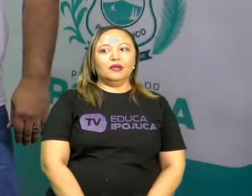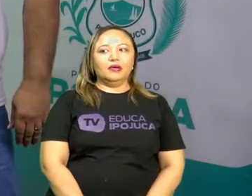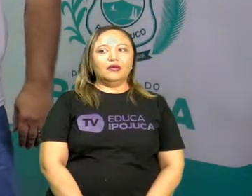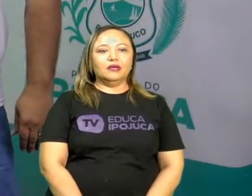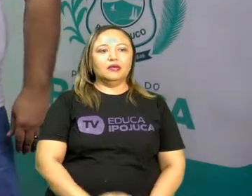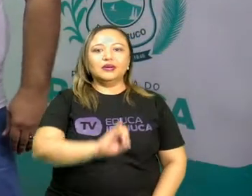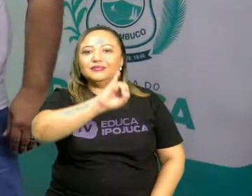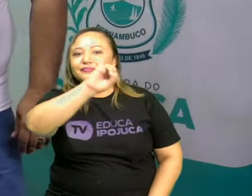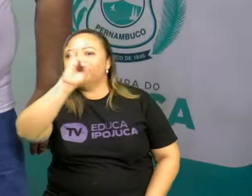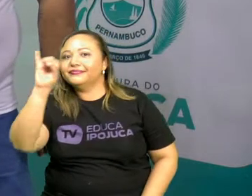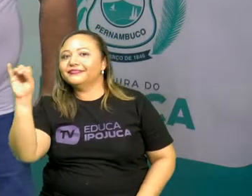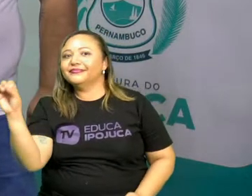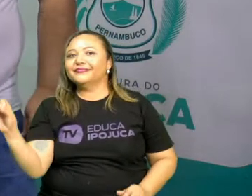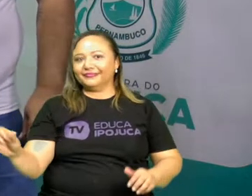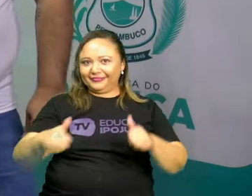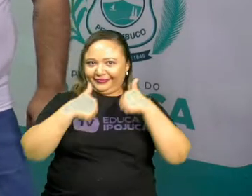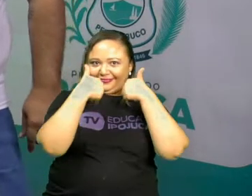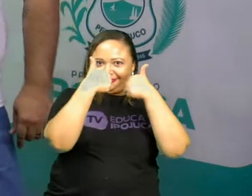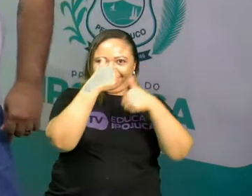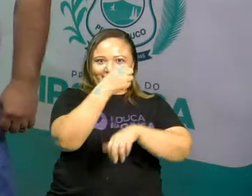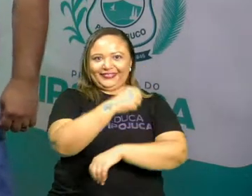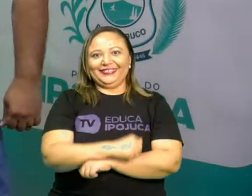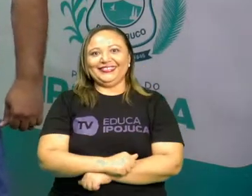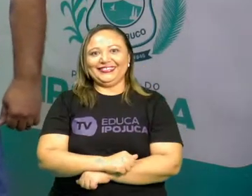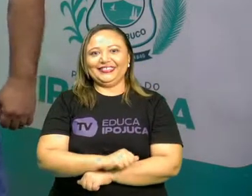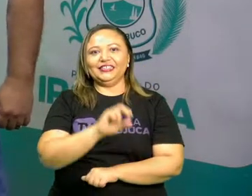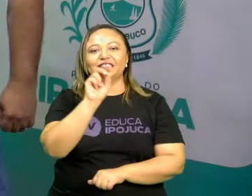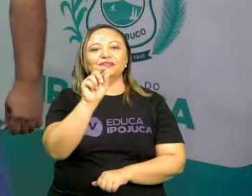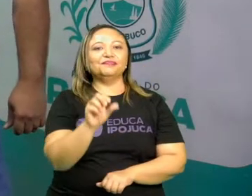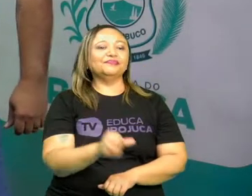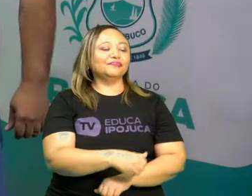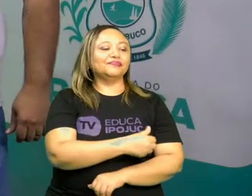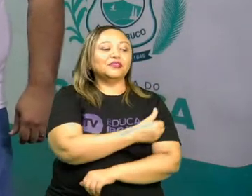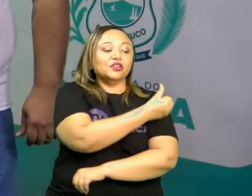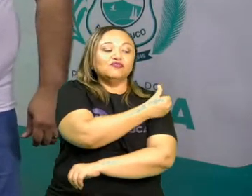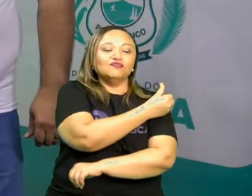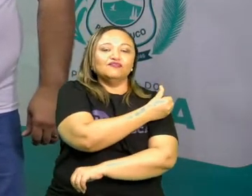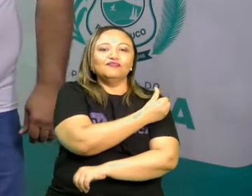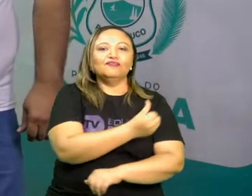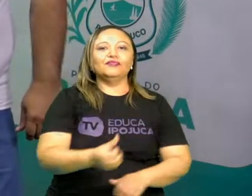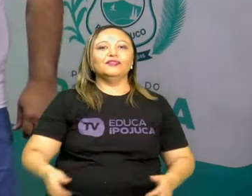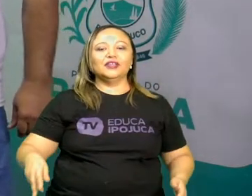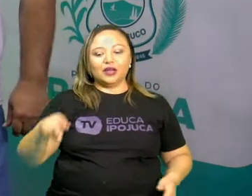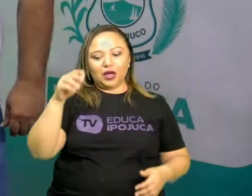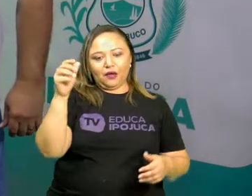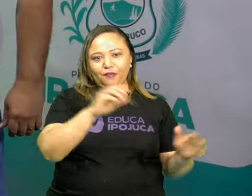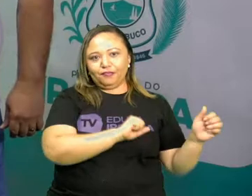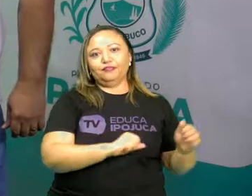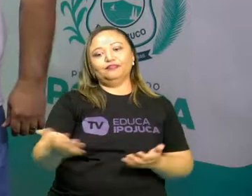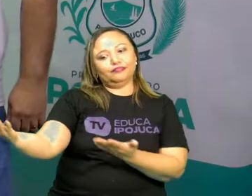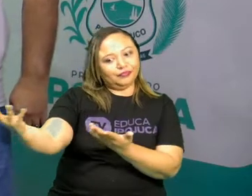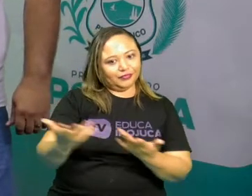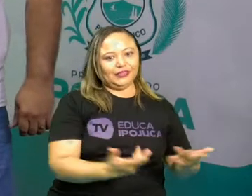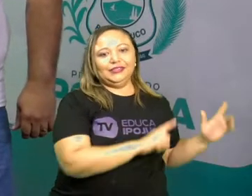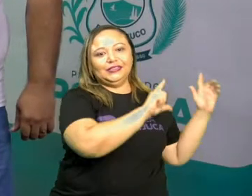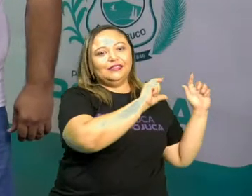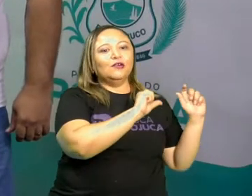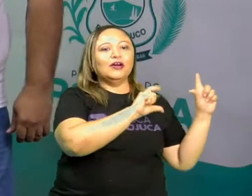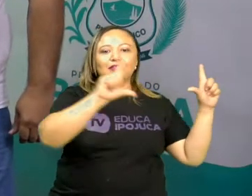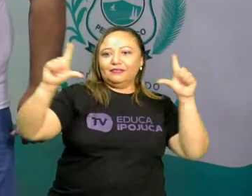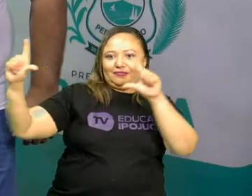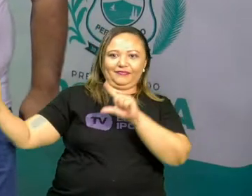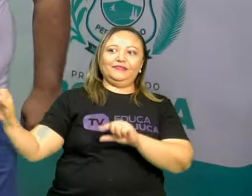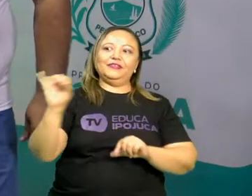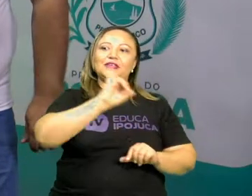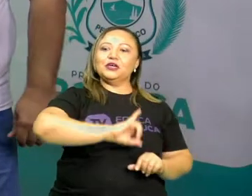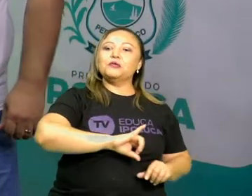E aí, galerinha do sexto ano, tudo bem com vocês? Sejam bem-vindos à TV Educa e Pojuca. Eu sou